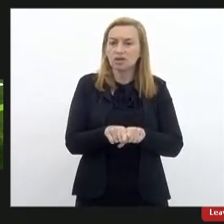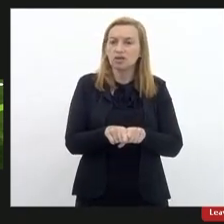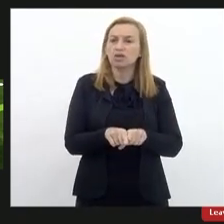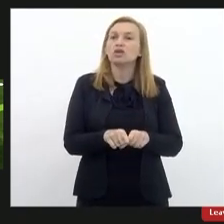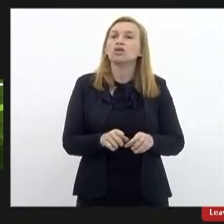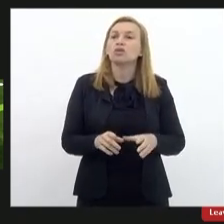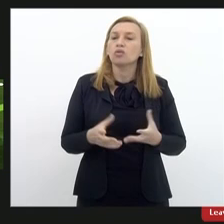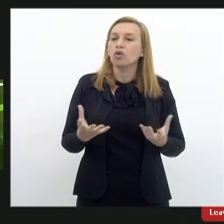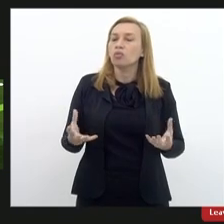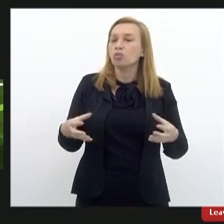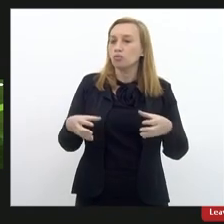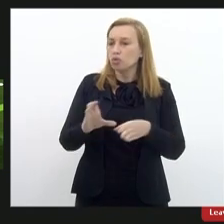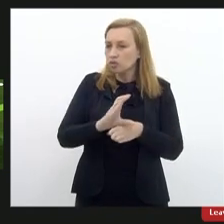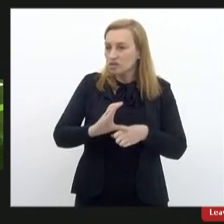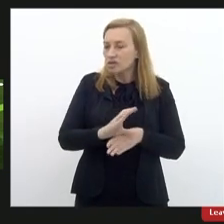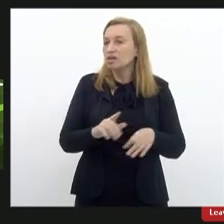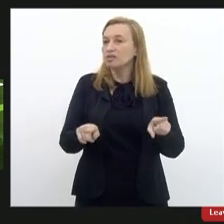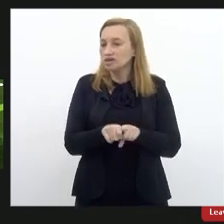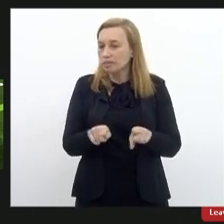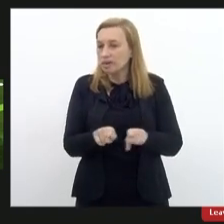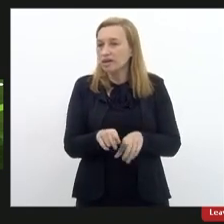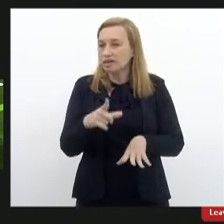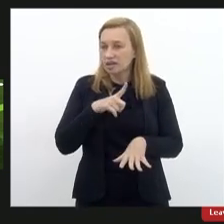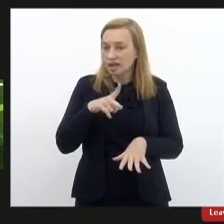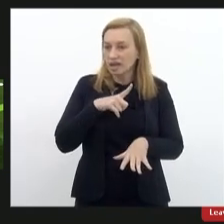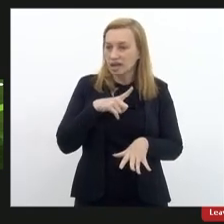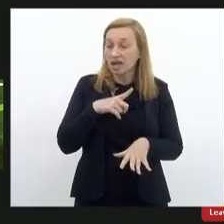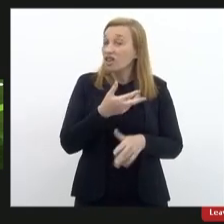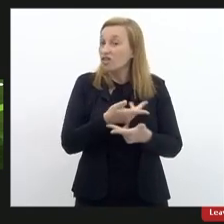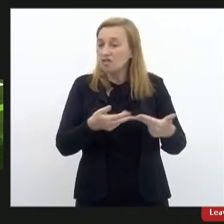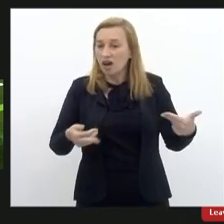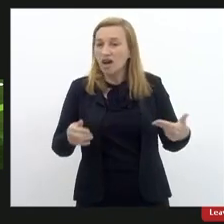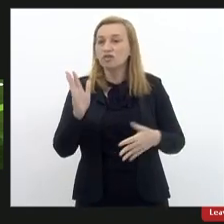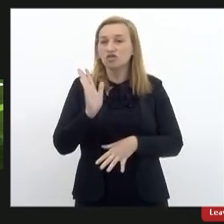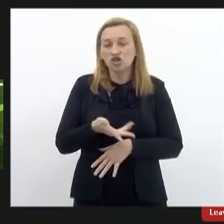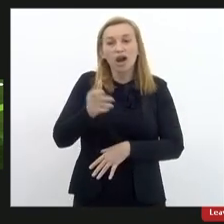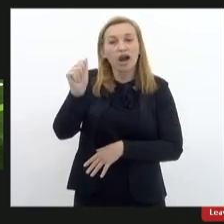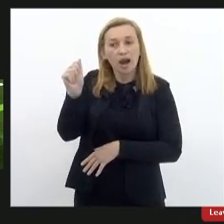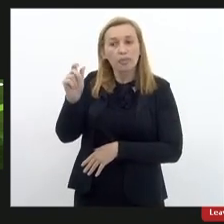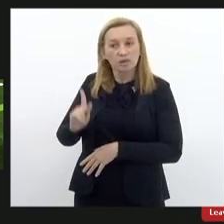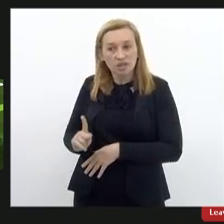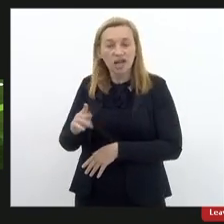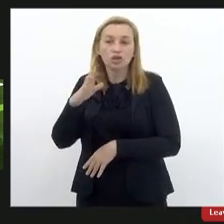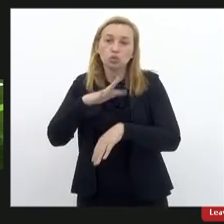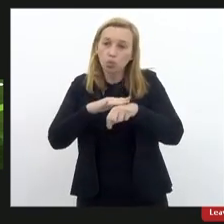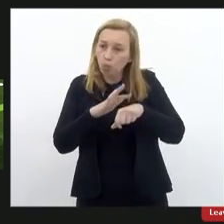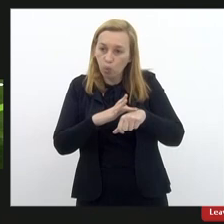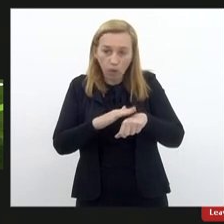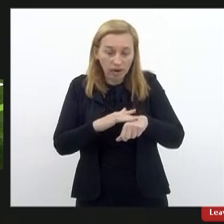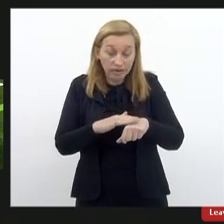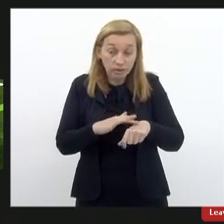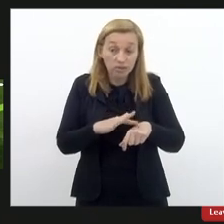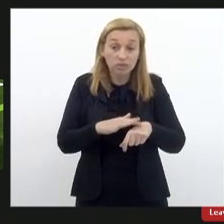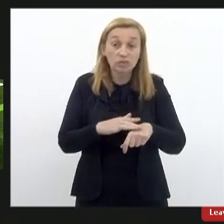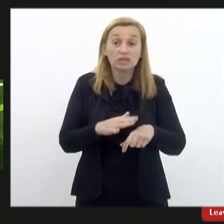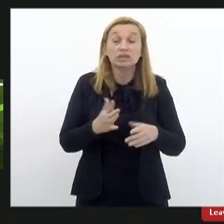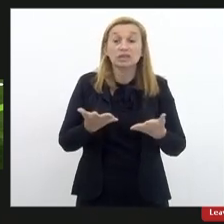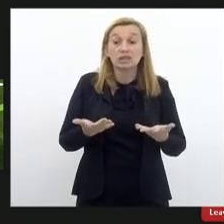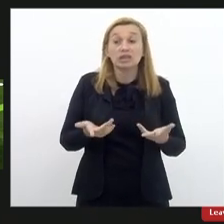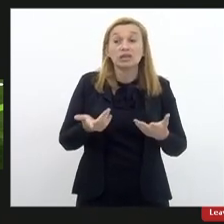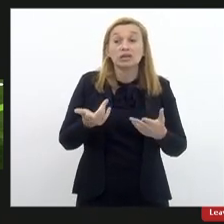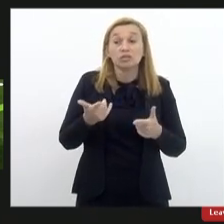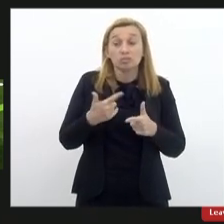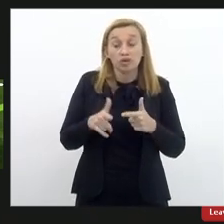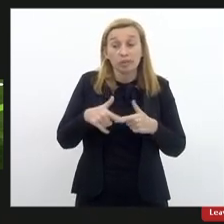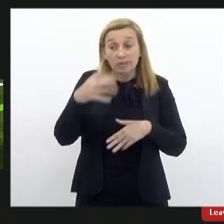Conselho está também, muitos já aposentados, doentes, e numa situação muito caótica.